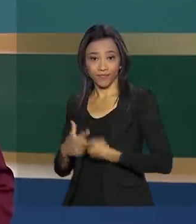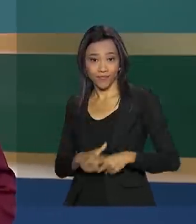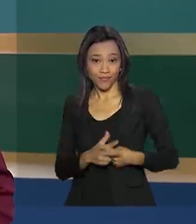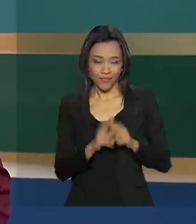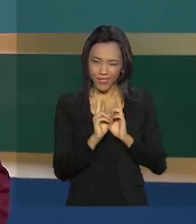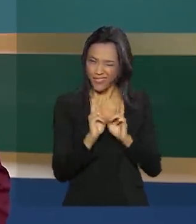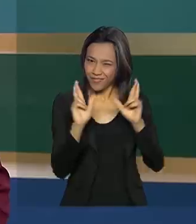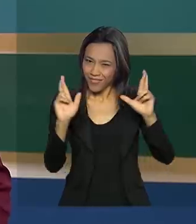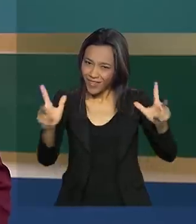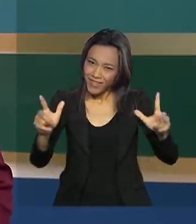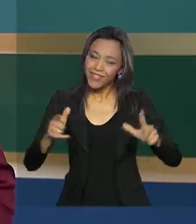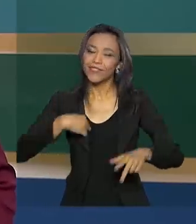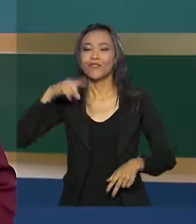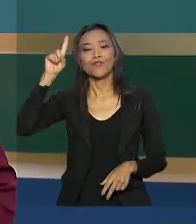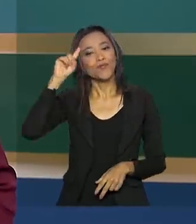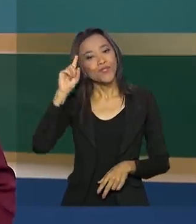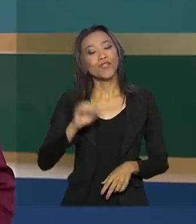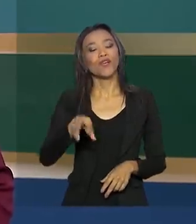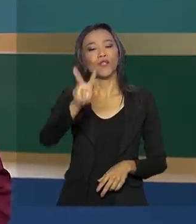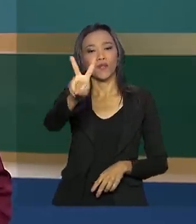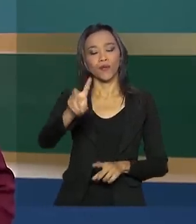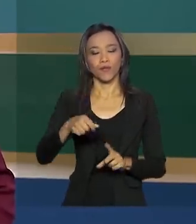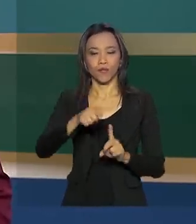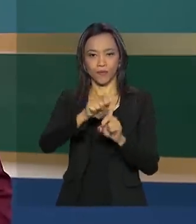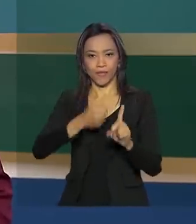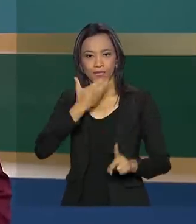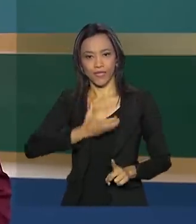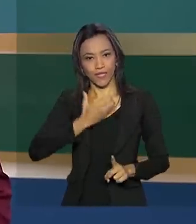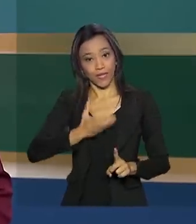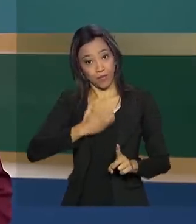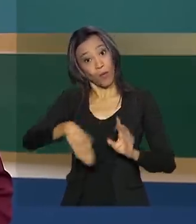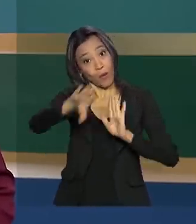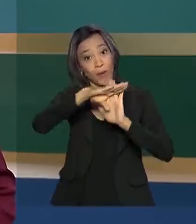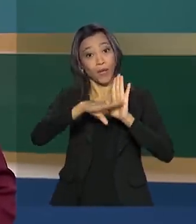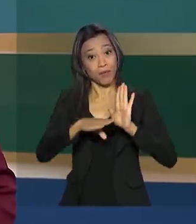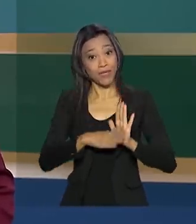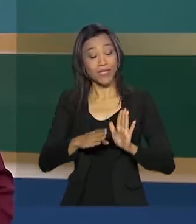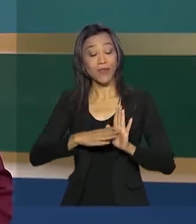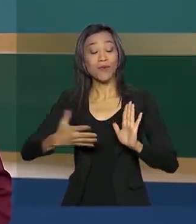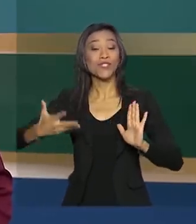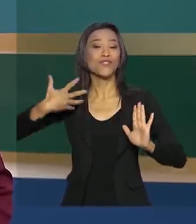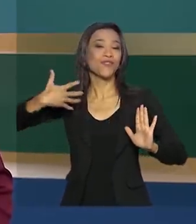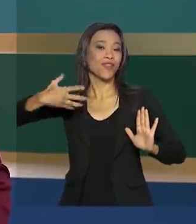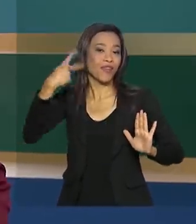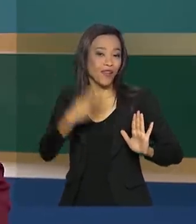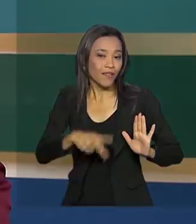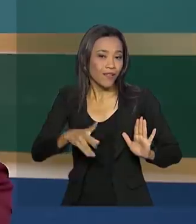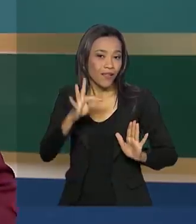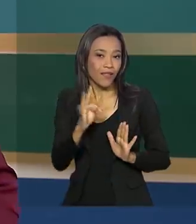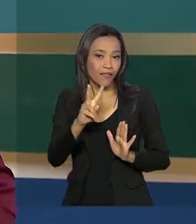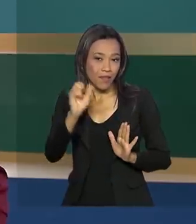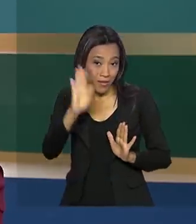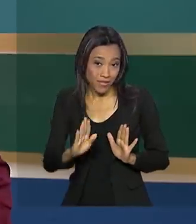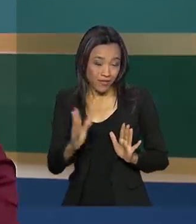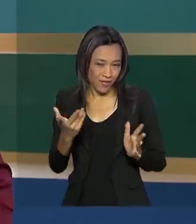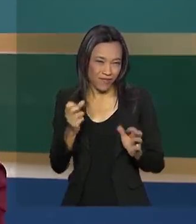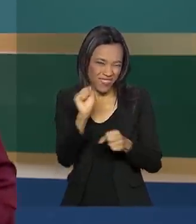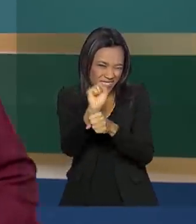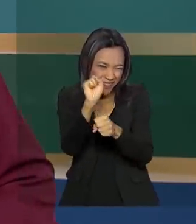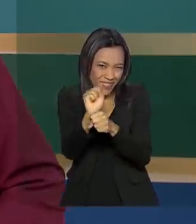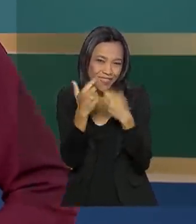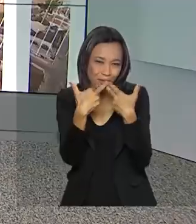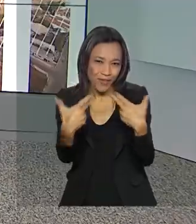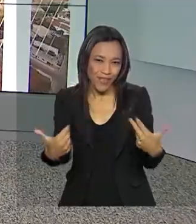cara nova no dia 2 de dezembro, junto com a programação de verão da TV Brasil. Então, aguarde as